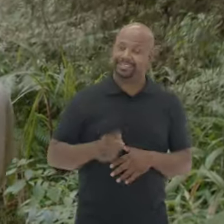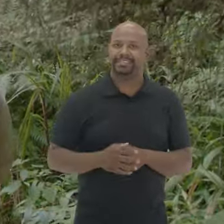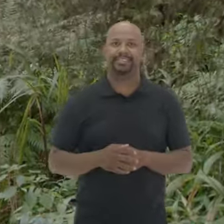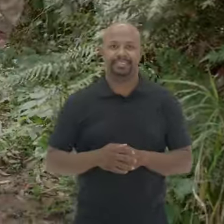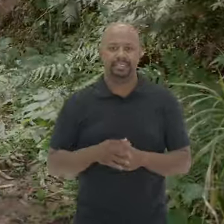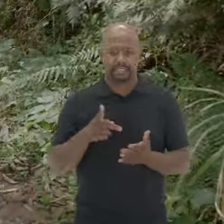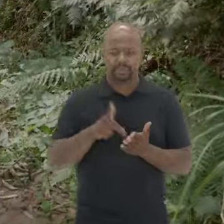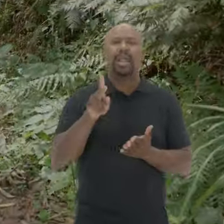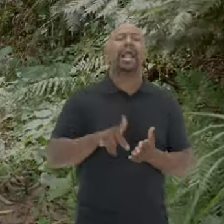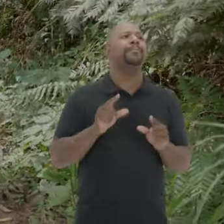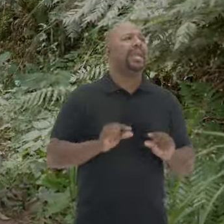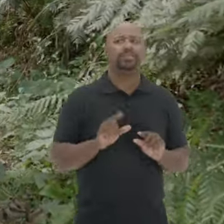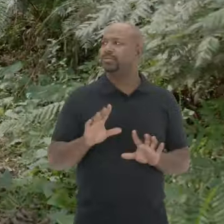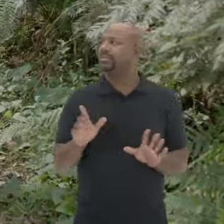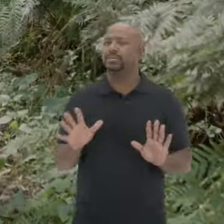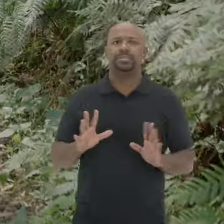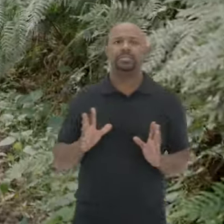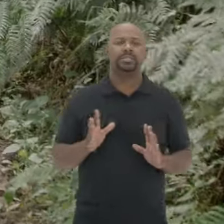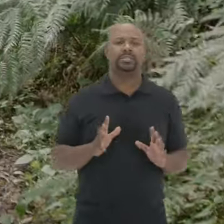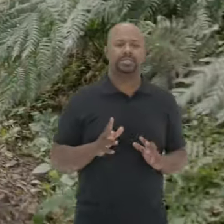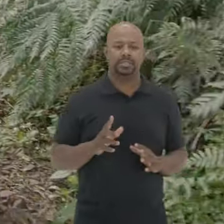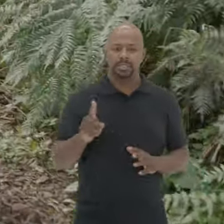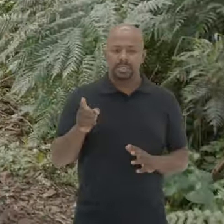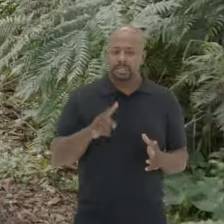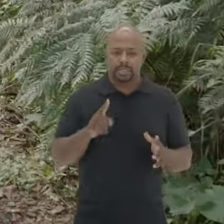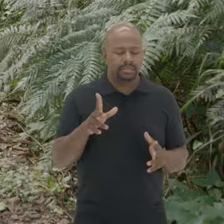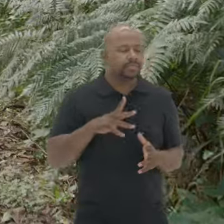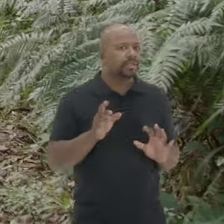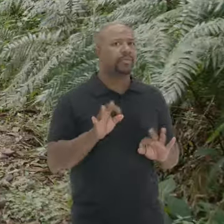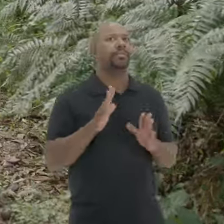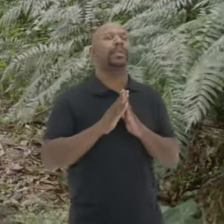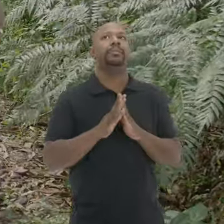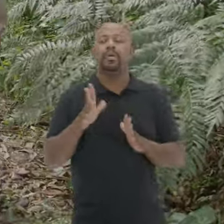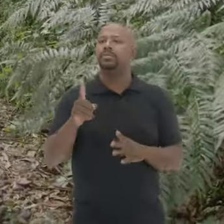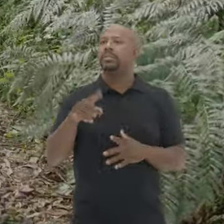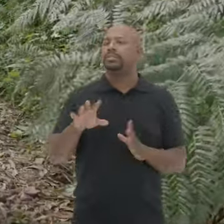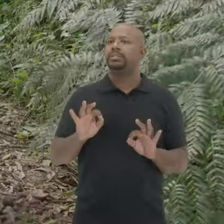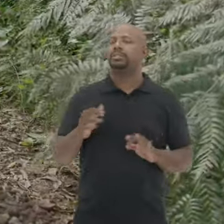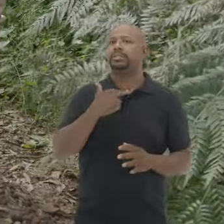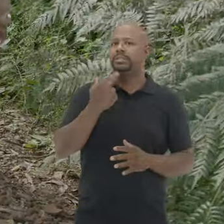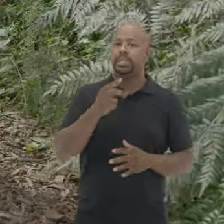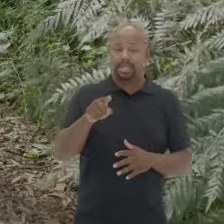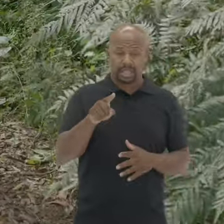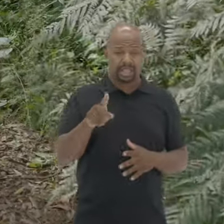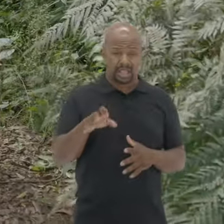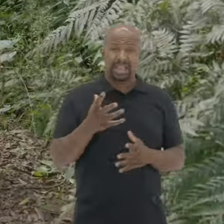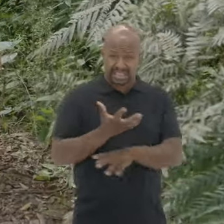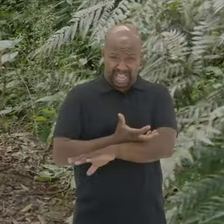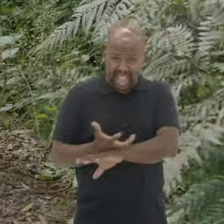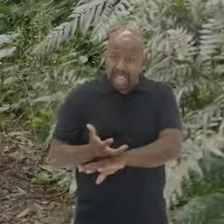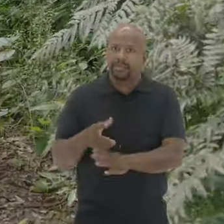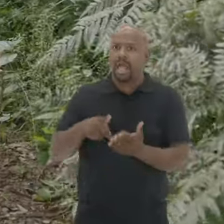desequilibra Com uma pedra solta Escorrega menos Não vindo Deitado no sofá Não sei Na